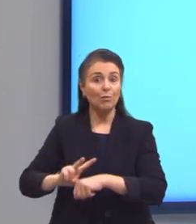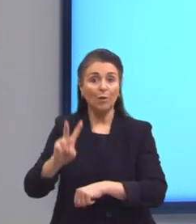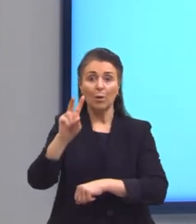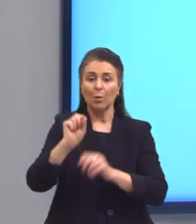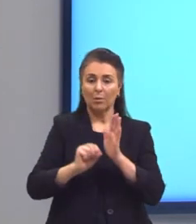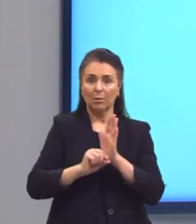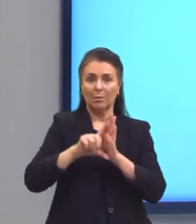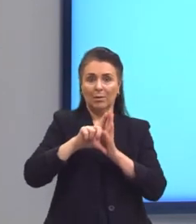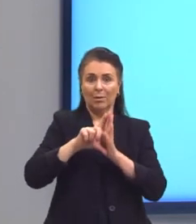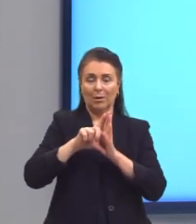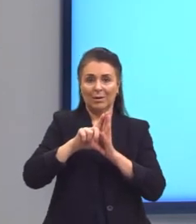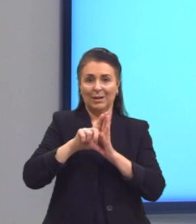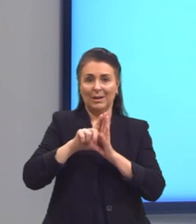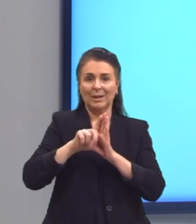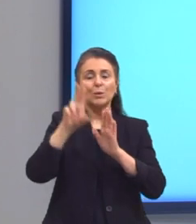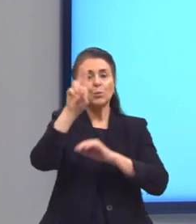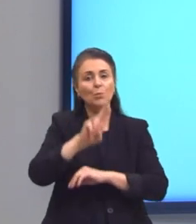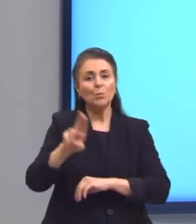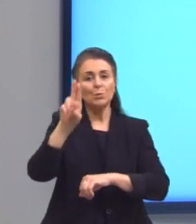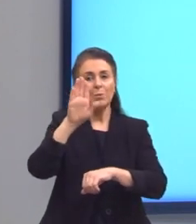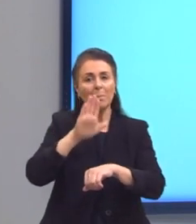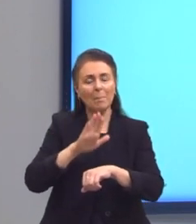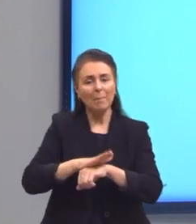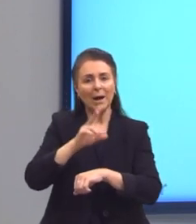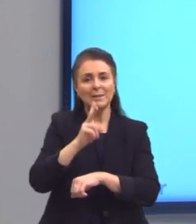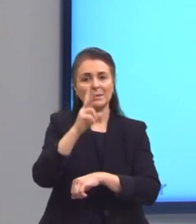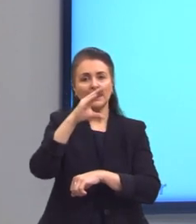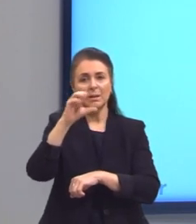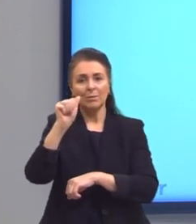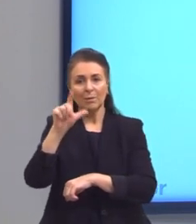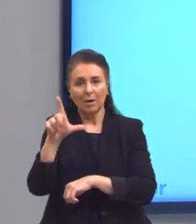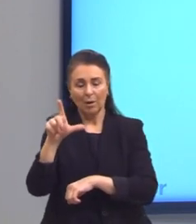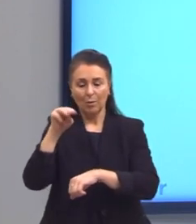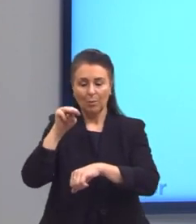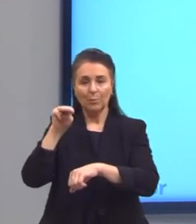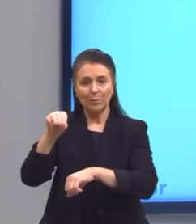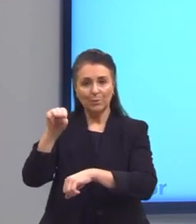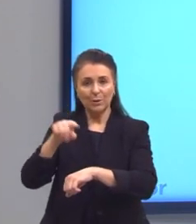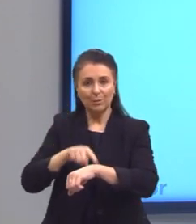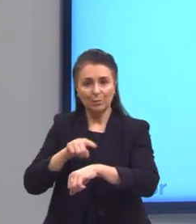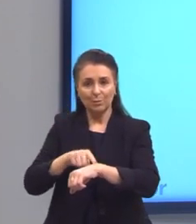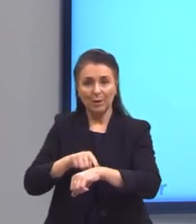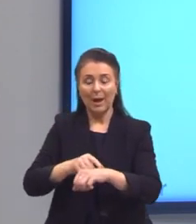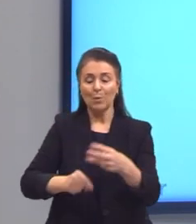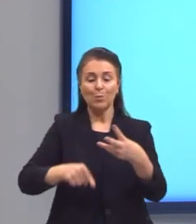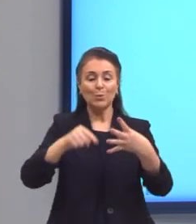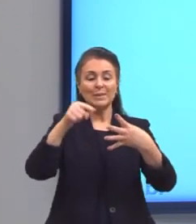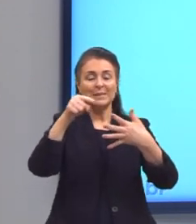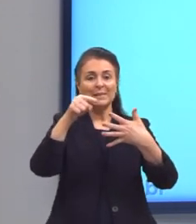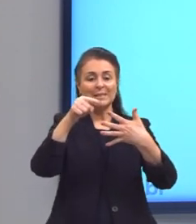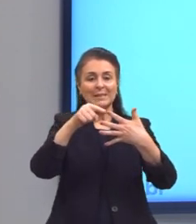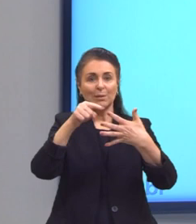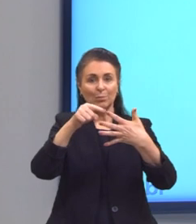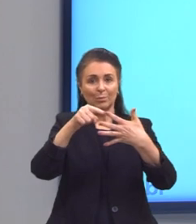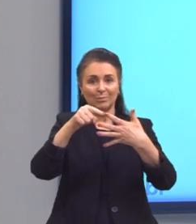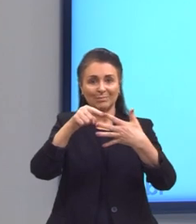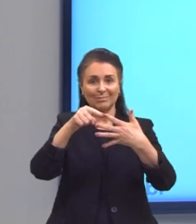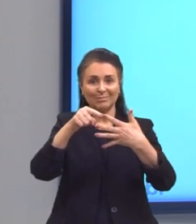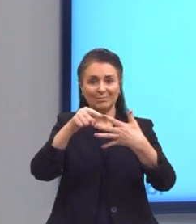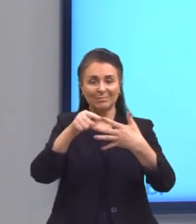consumo de quilocalorias por minuto seria do segundo tipo de atividade física com 6